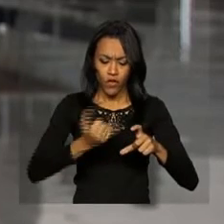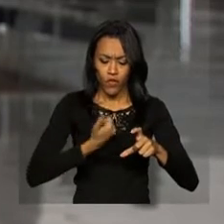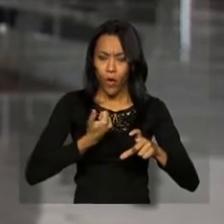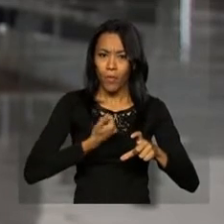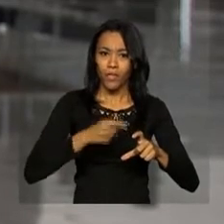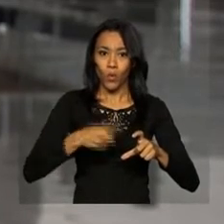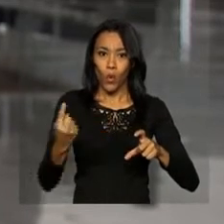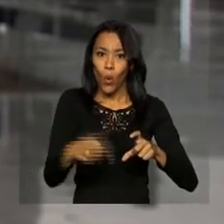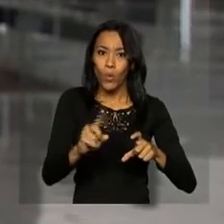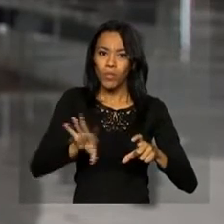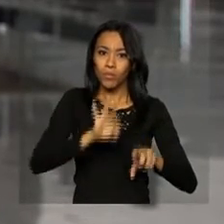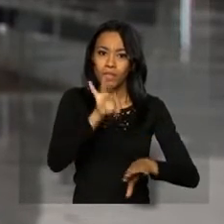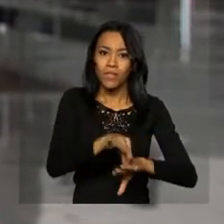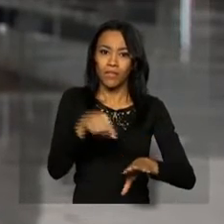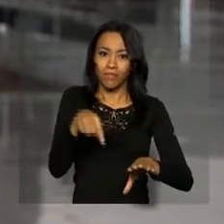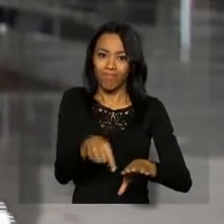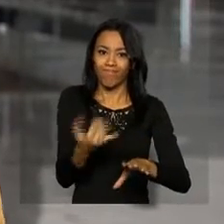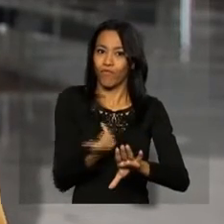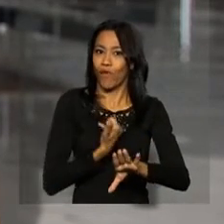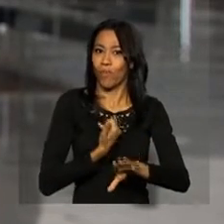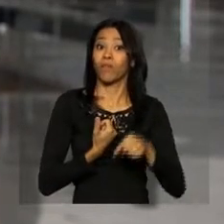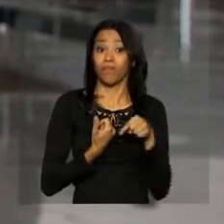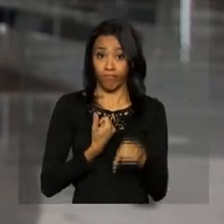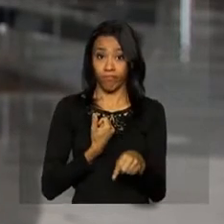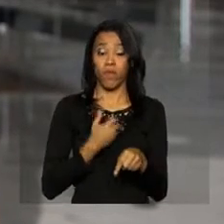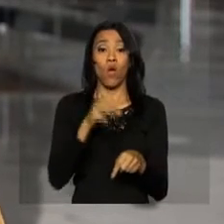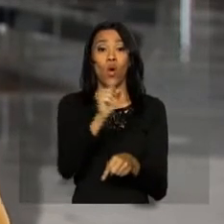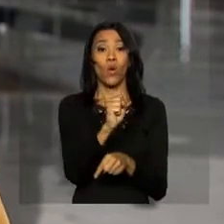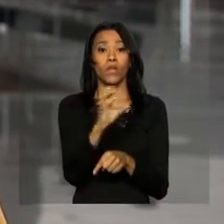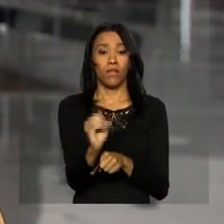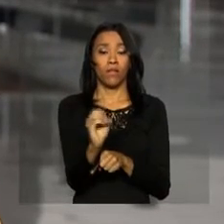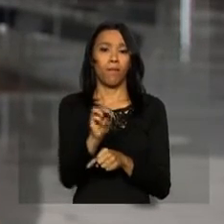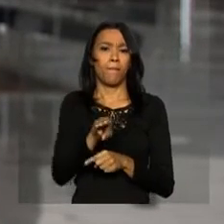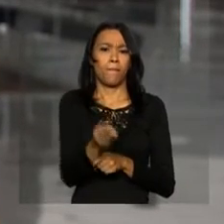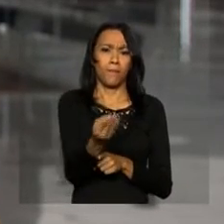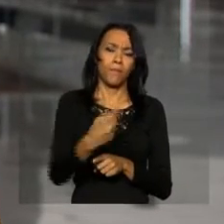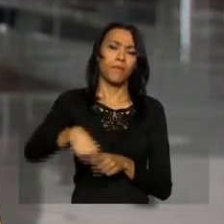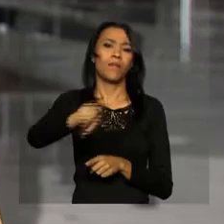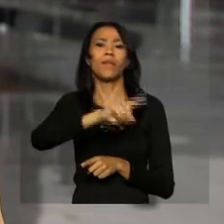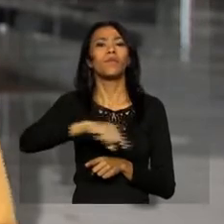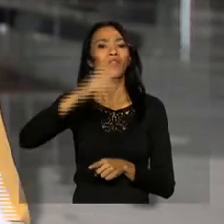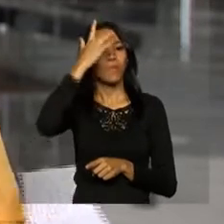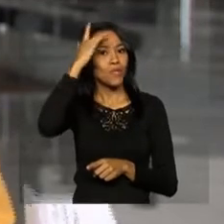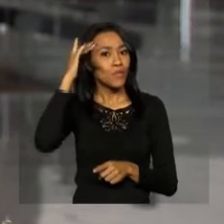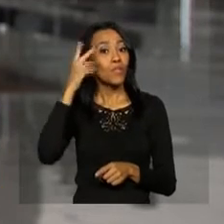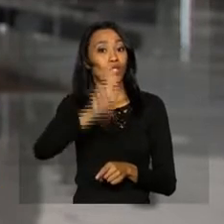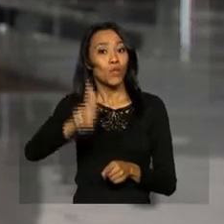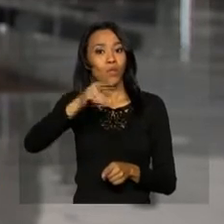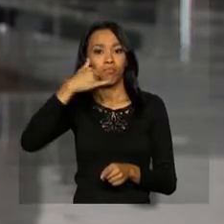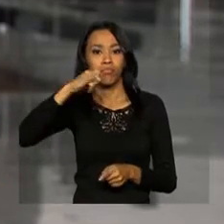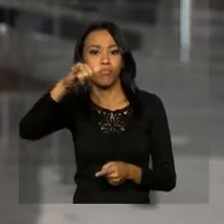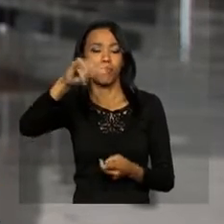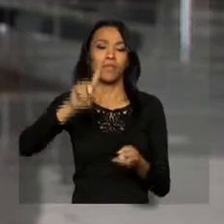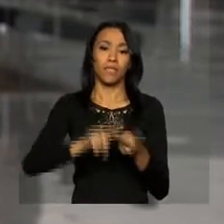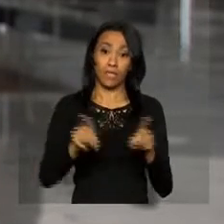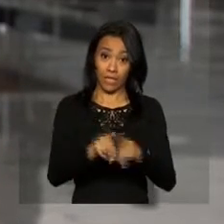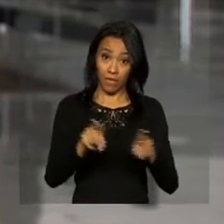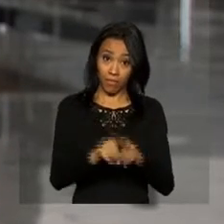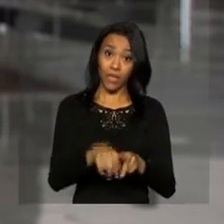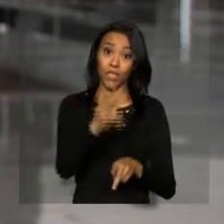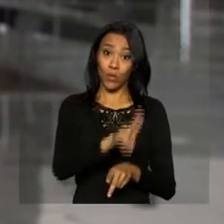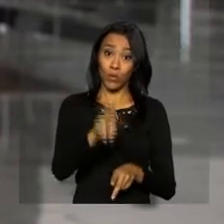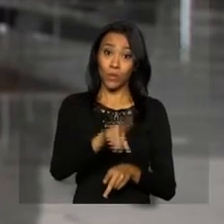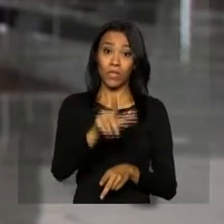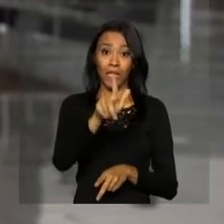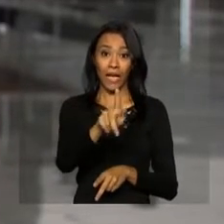Portanto, a estimativa é que cerca de 80 milhões de consumidores de energia elétrica e 2 milhões de consumidores de gás